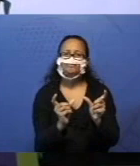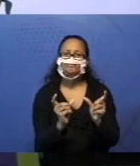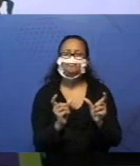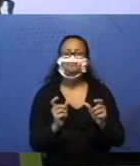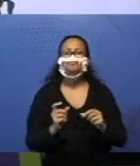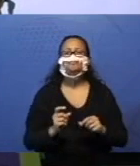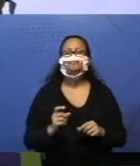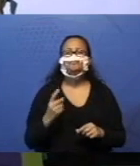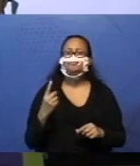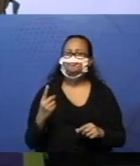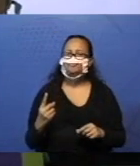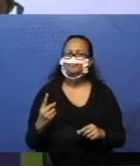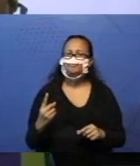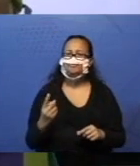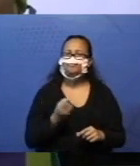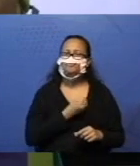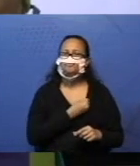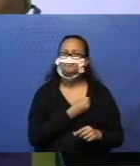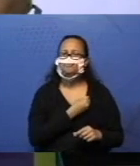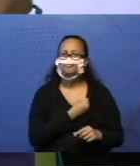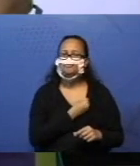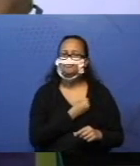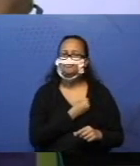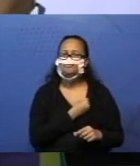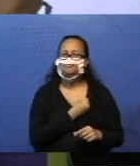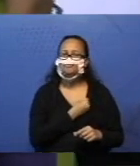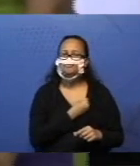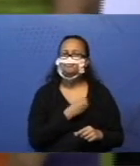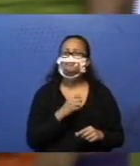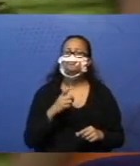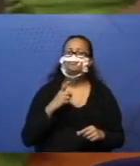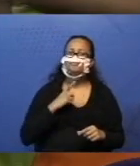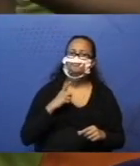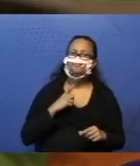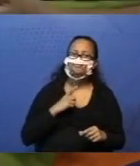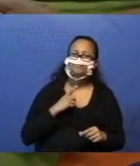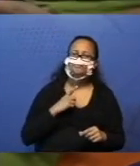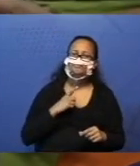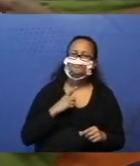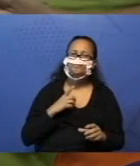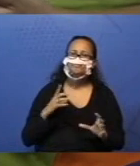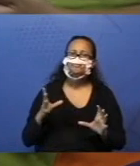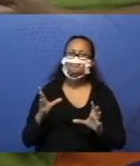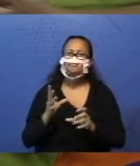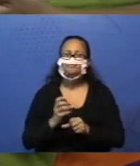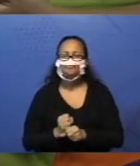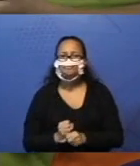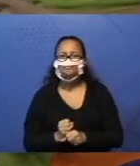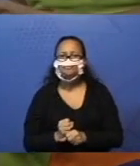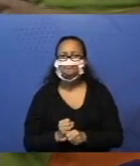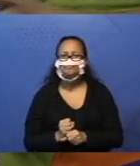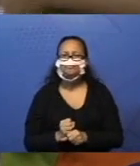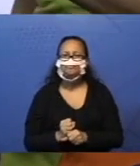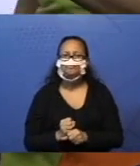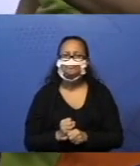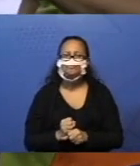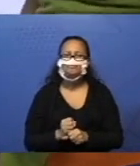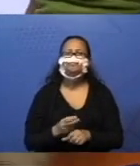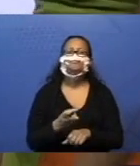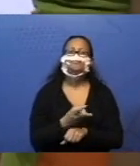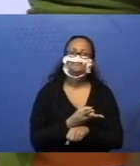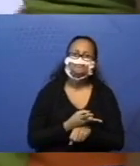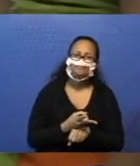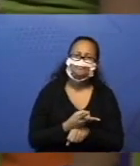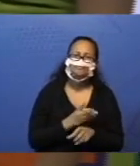uma parcela e o total, eu consigo achar essa parcela que está faltando? Não sei. Vamos